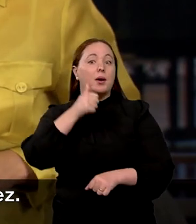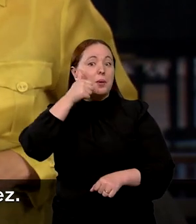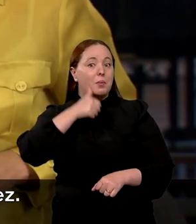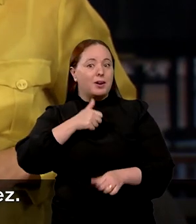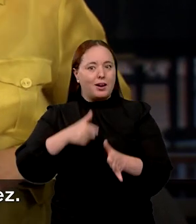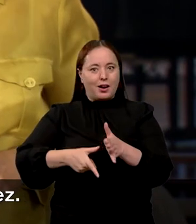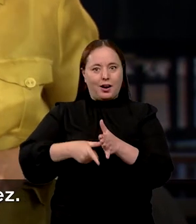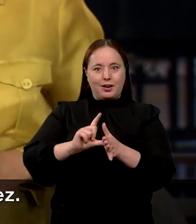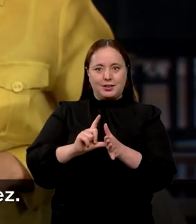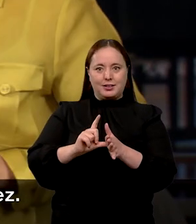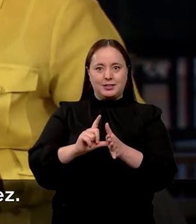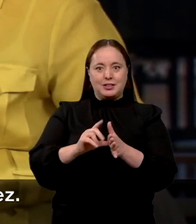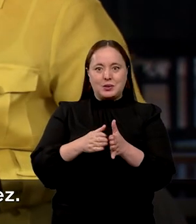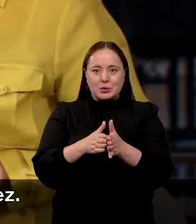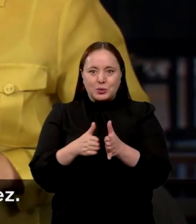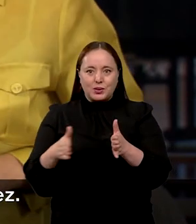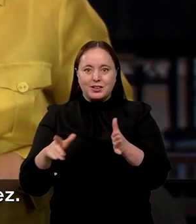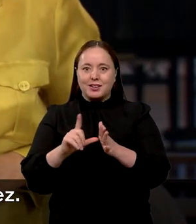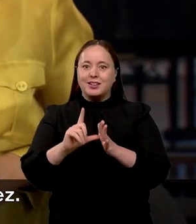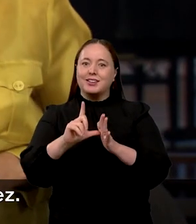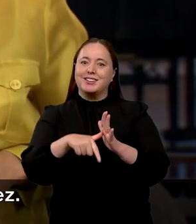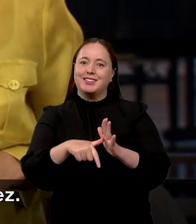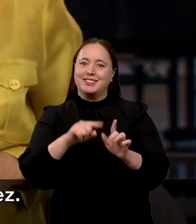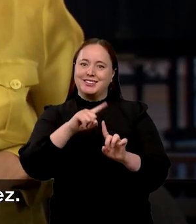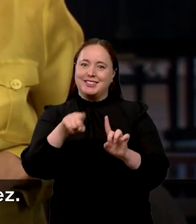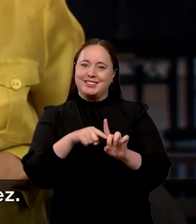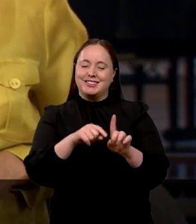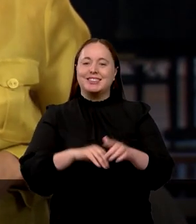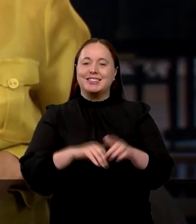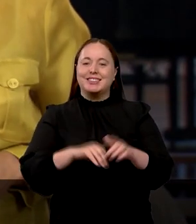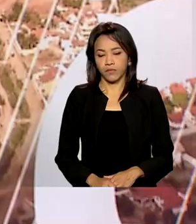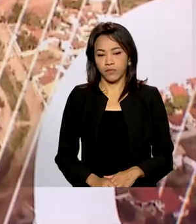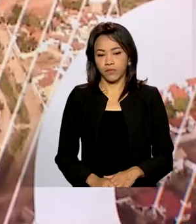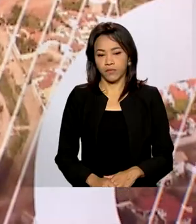mulheres antes, durante e depois da gravidez.